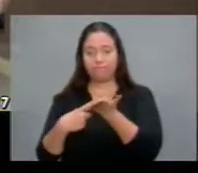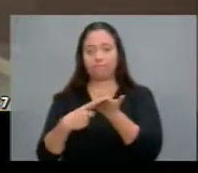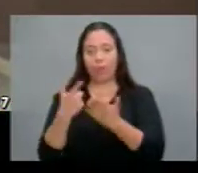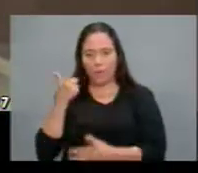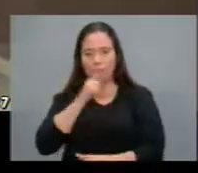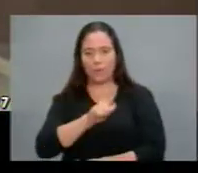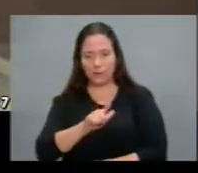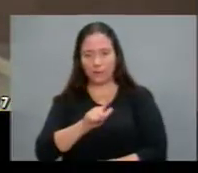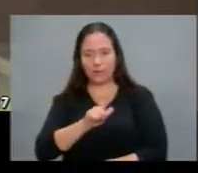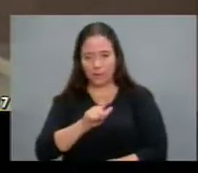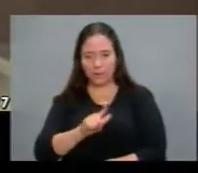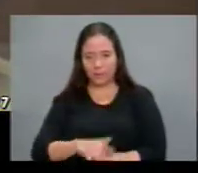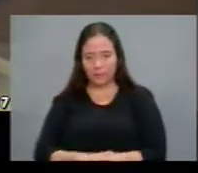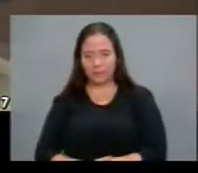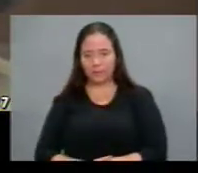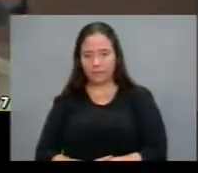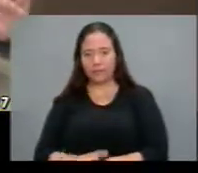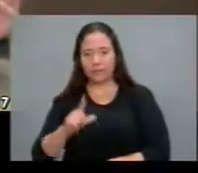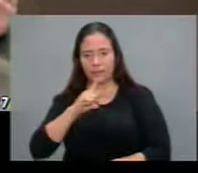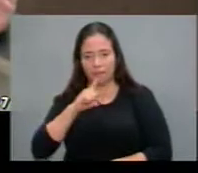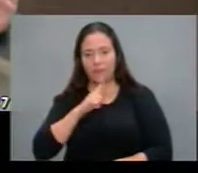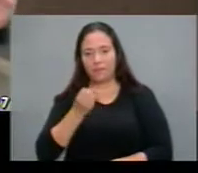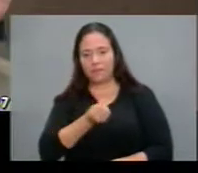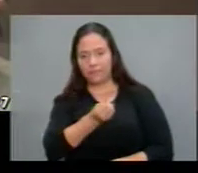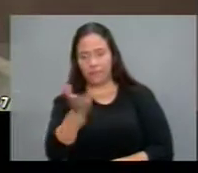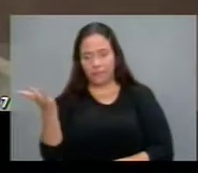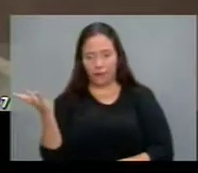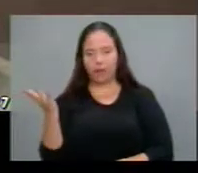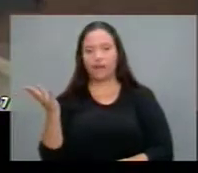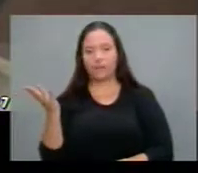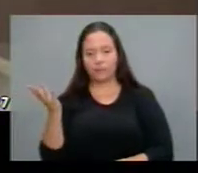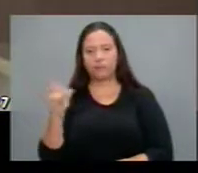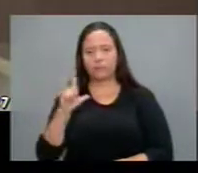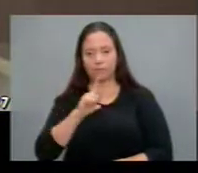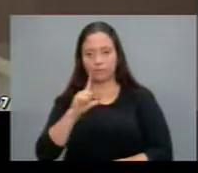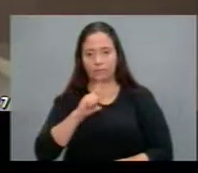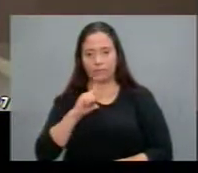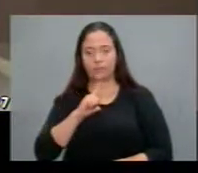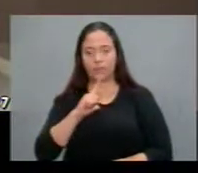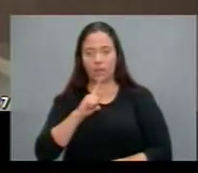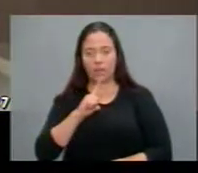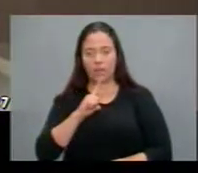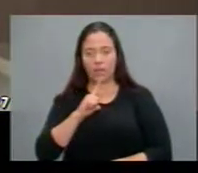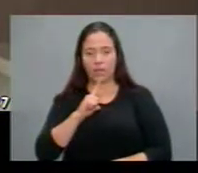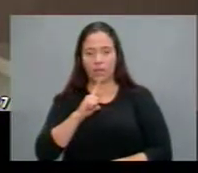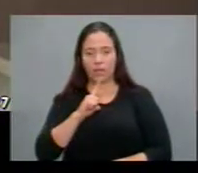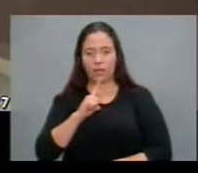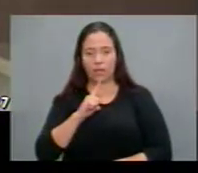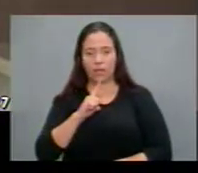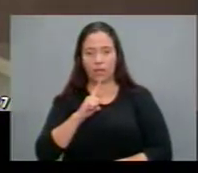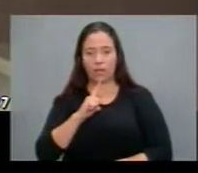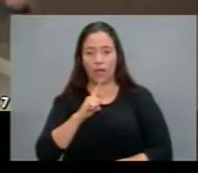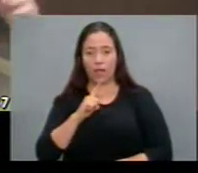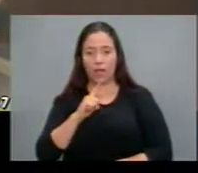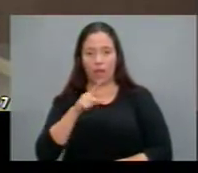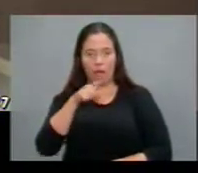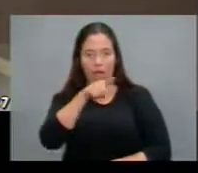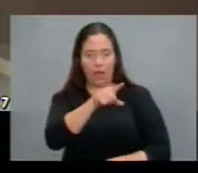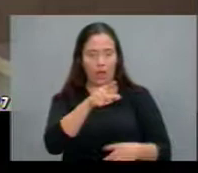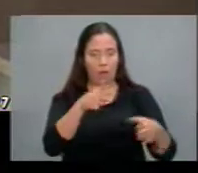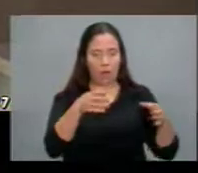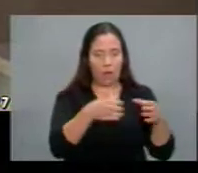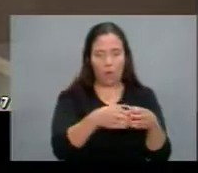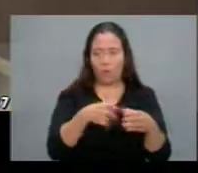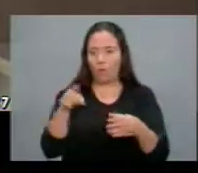beneficiados em vários Estados. Isso não é um atributo do Estado A ou B.